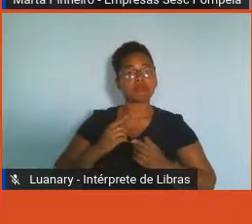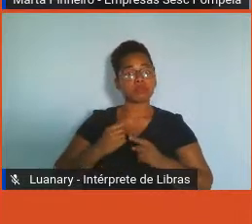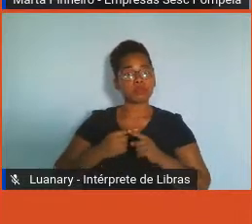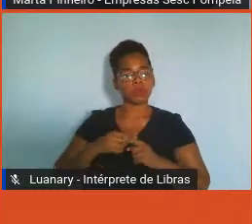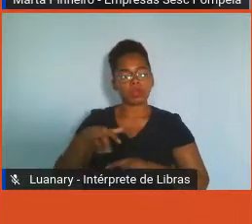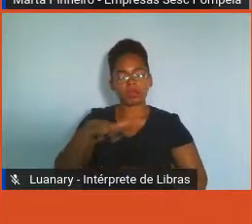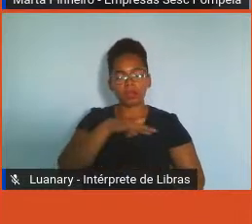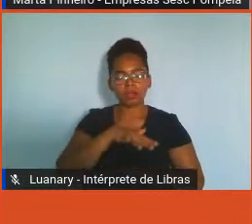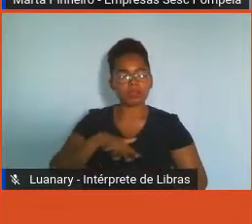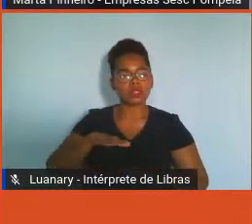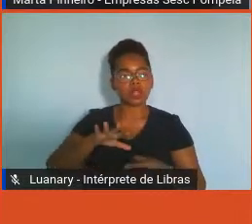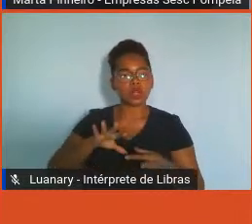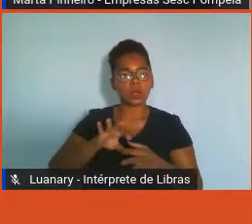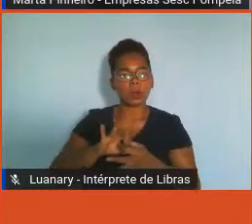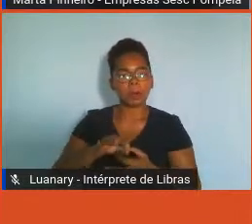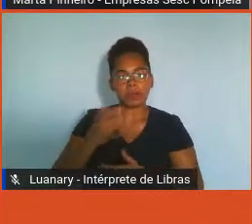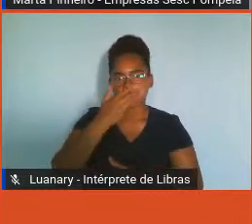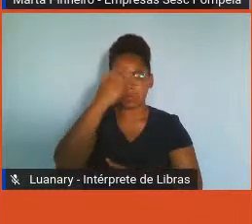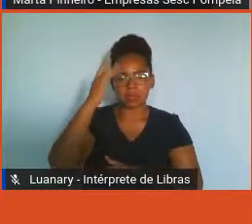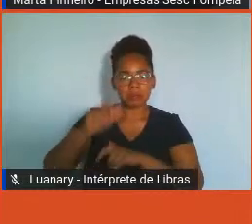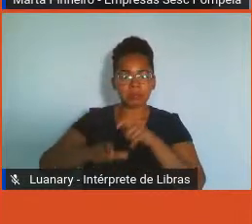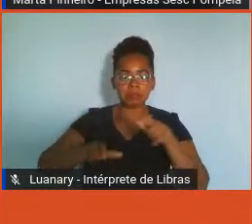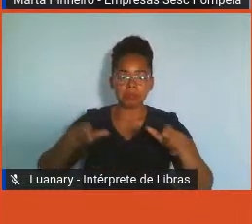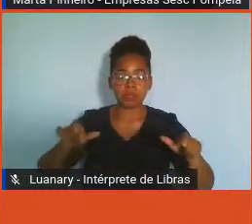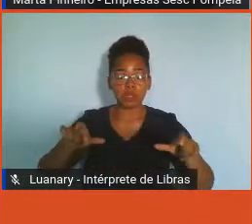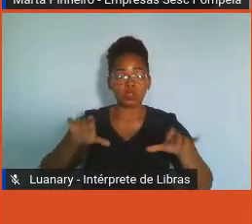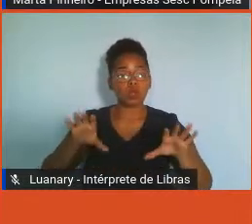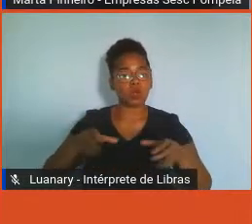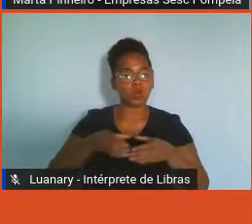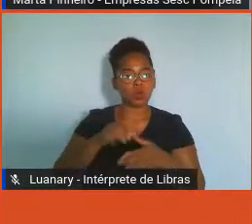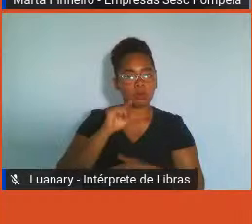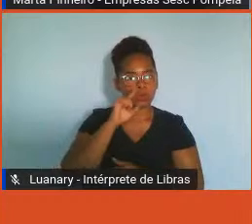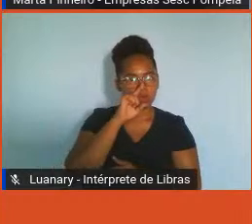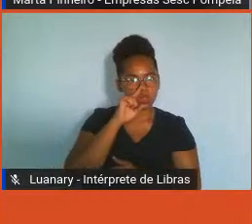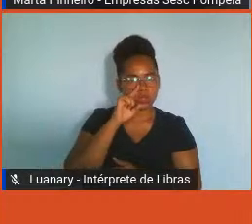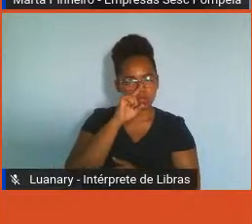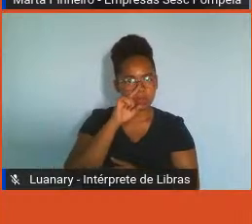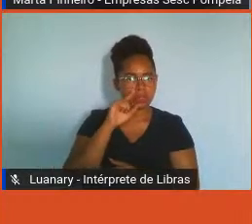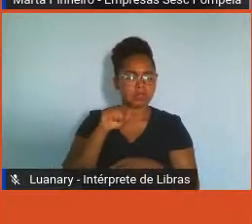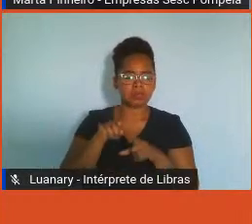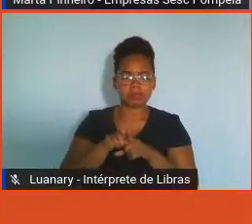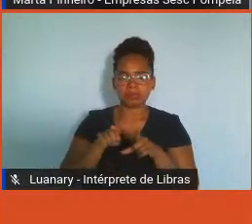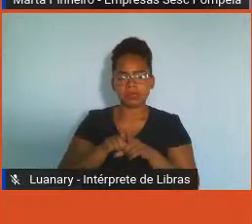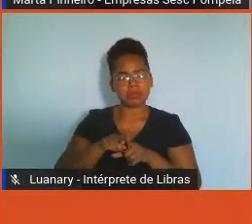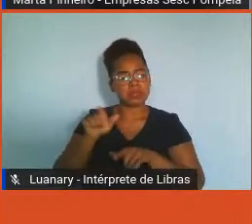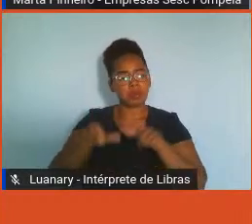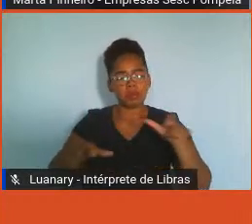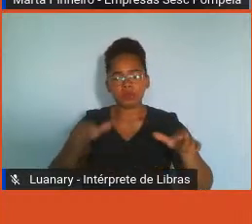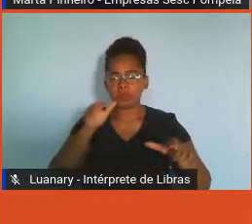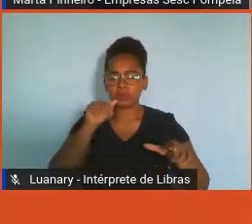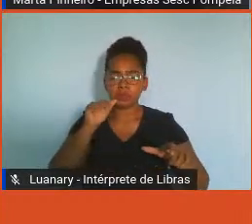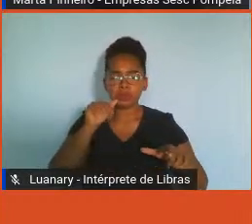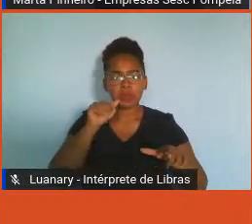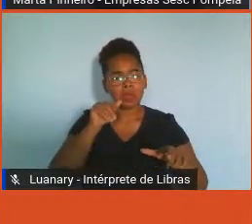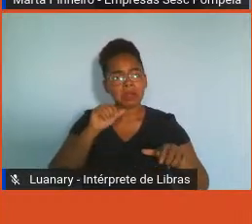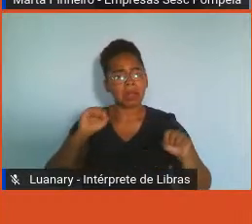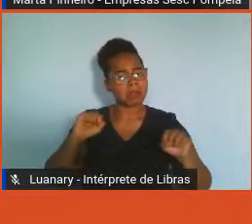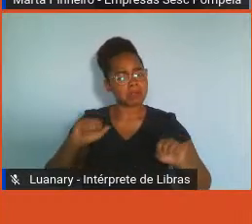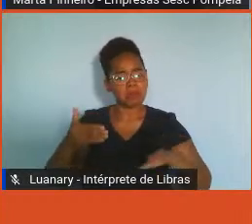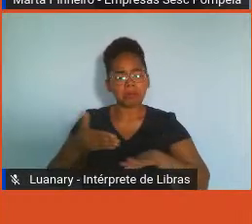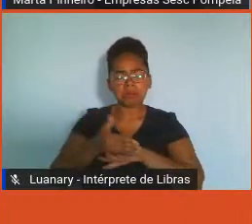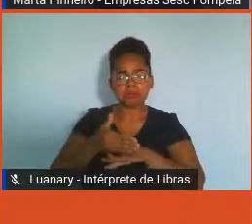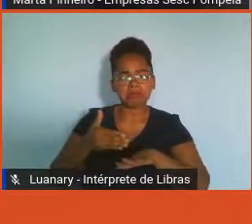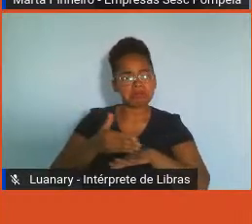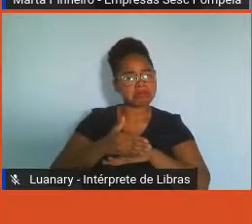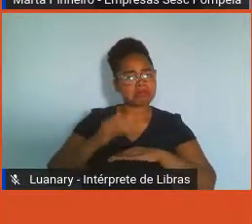risco, todos podem, é acessível a todos os colaboradores, então isso normalmente é